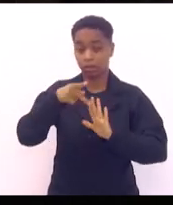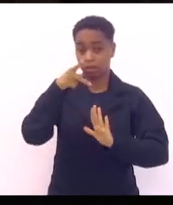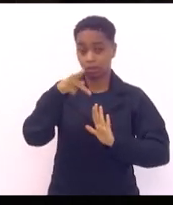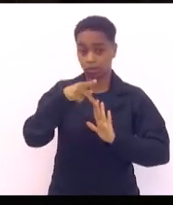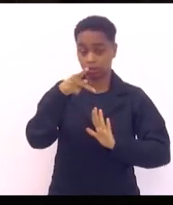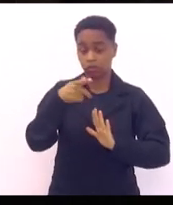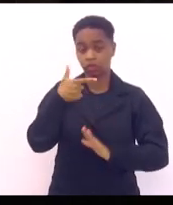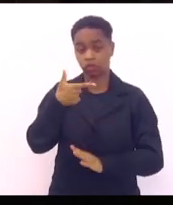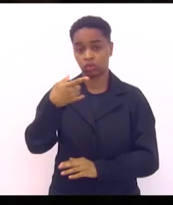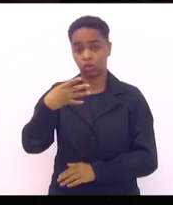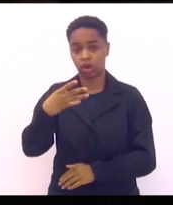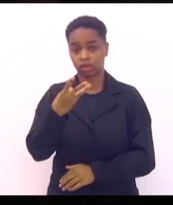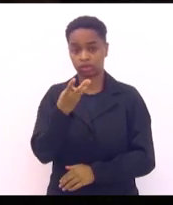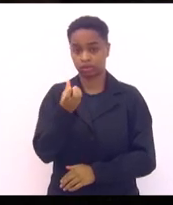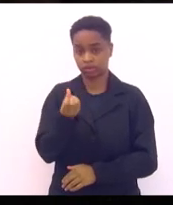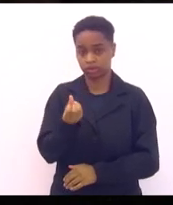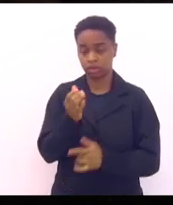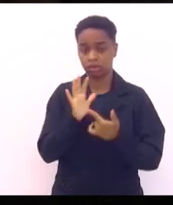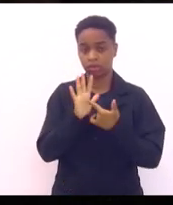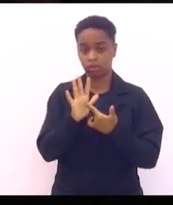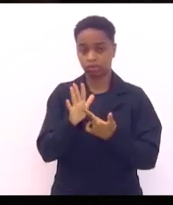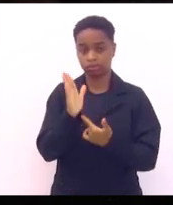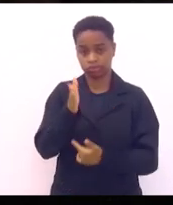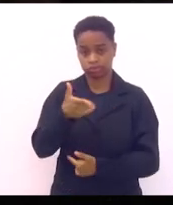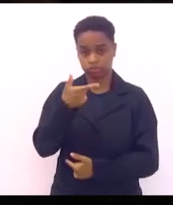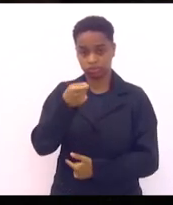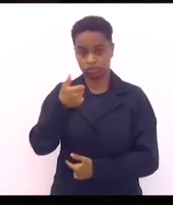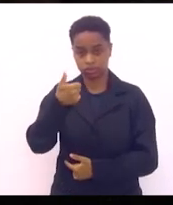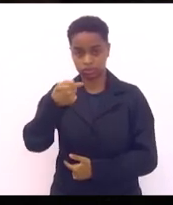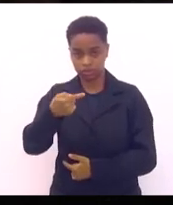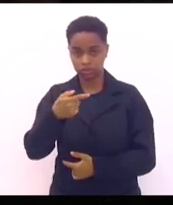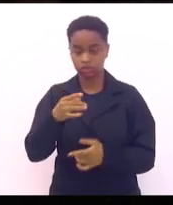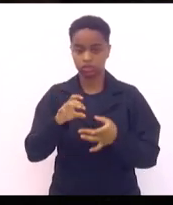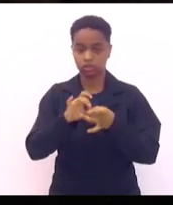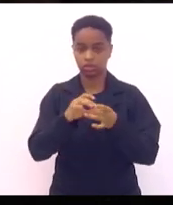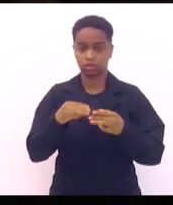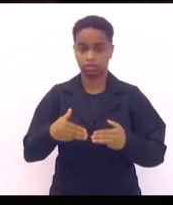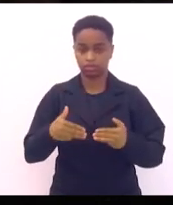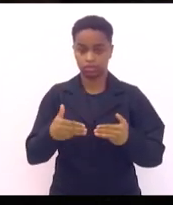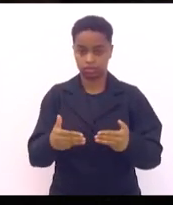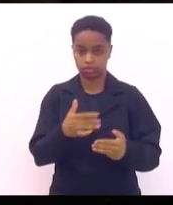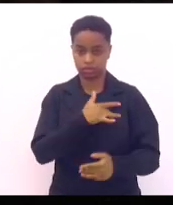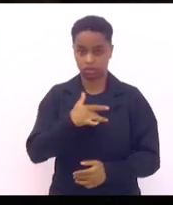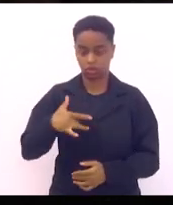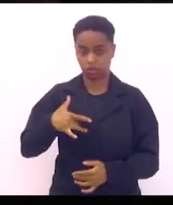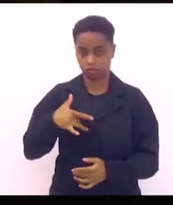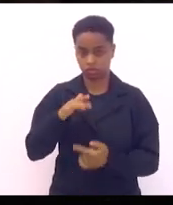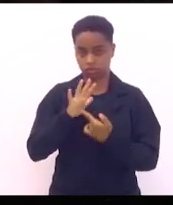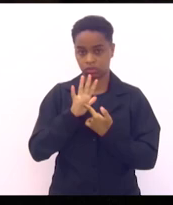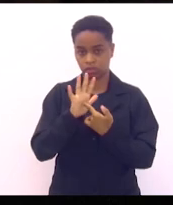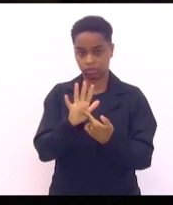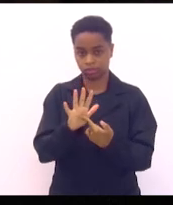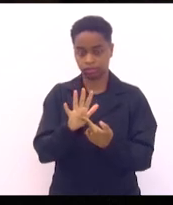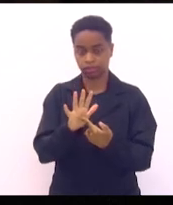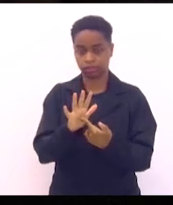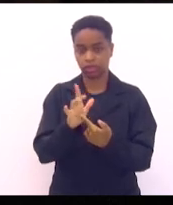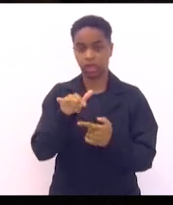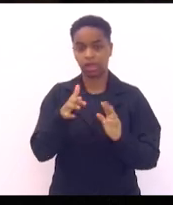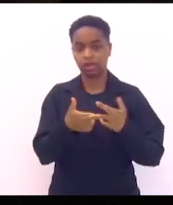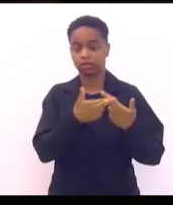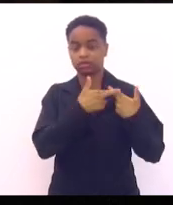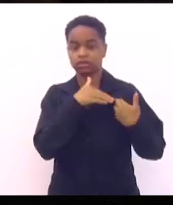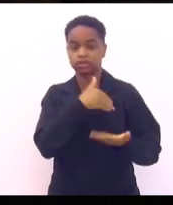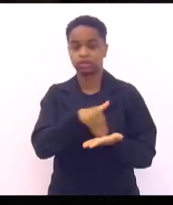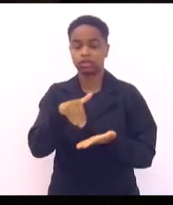2436 de 2017 do Ministério da Saúde, ela diz que compete às secretarias